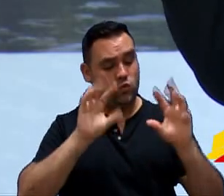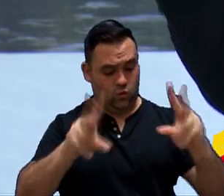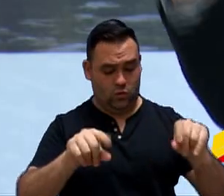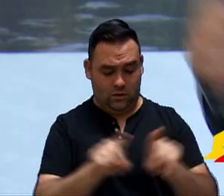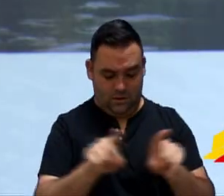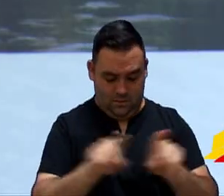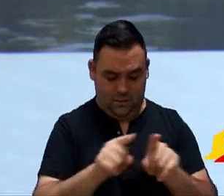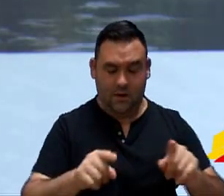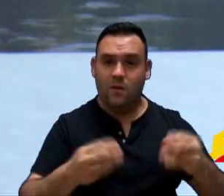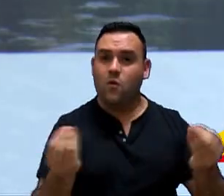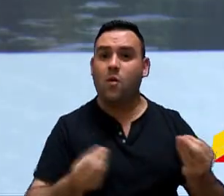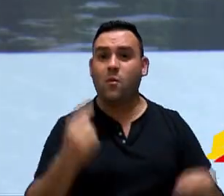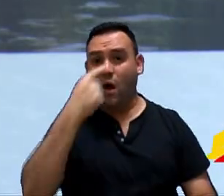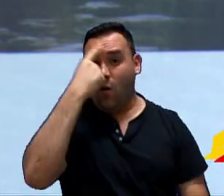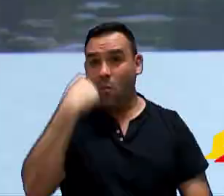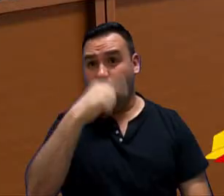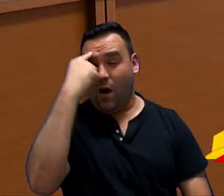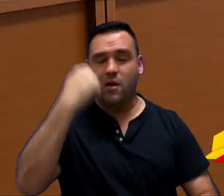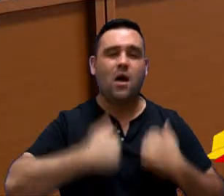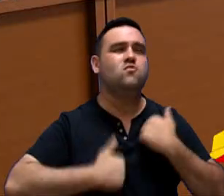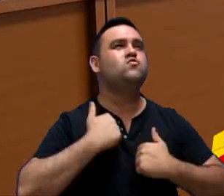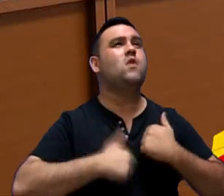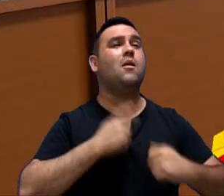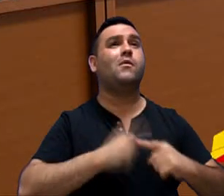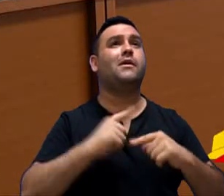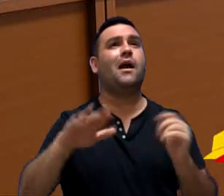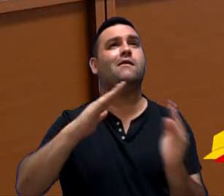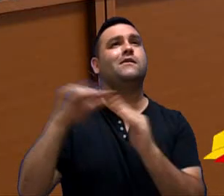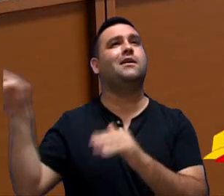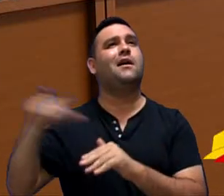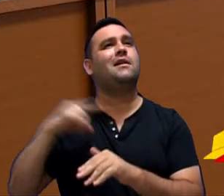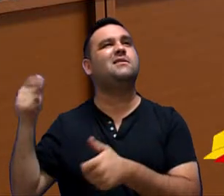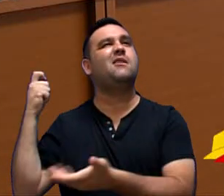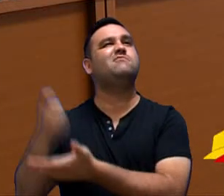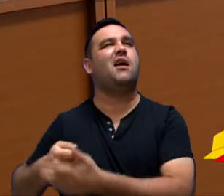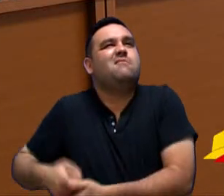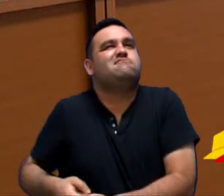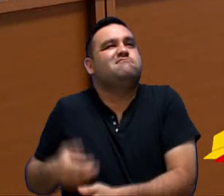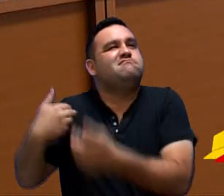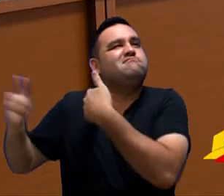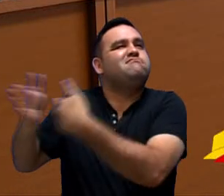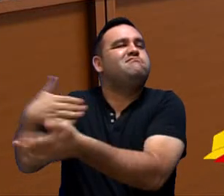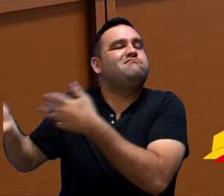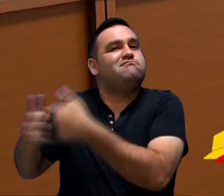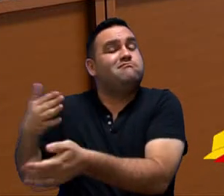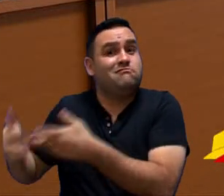um não vai ficar, João Andonizete, uma hora no chuveiro porque sabe que é o vizinho que está pagando. Exatamente. Desculpa aquele tema.